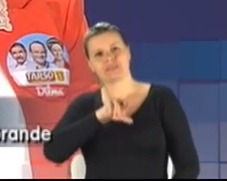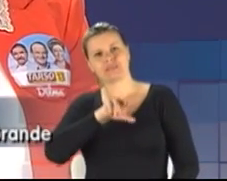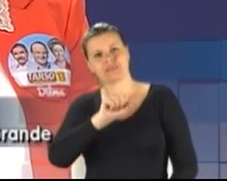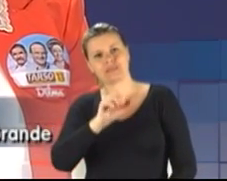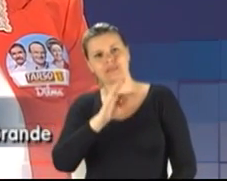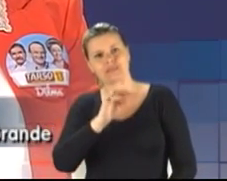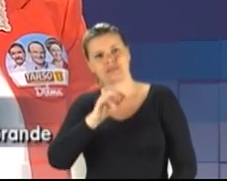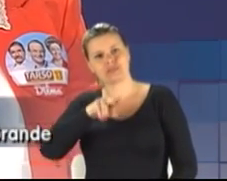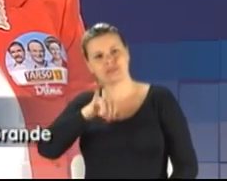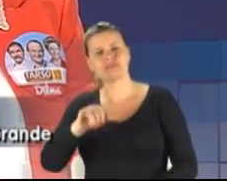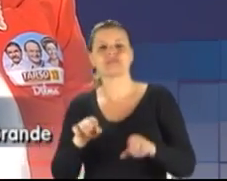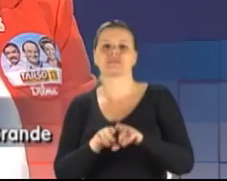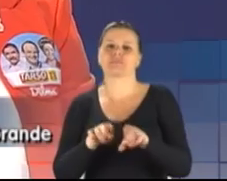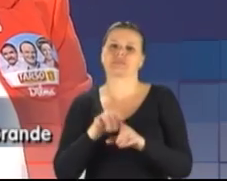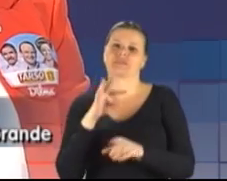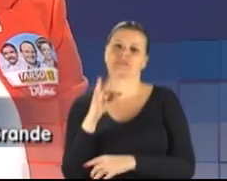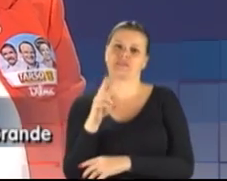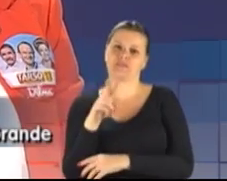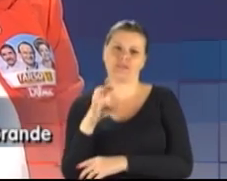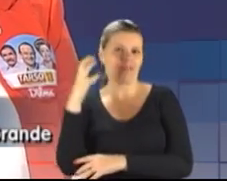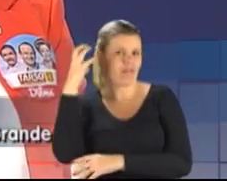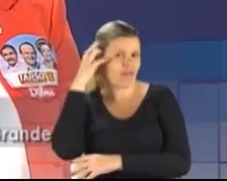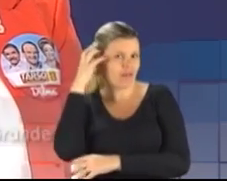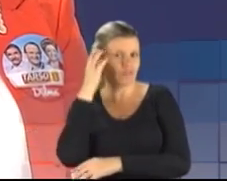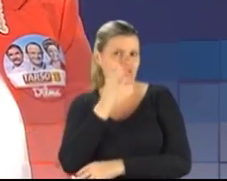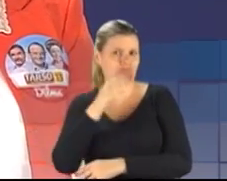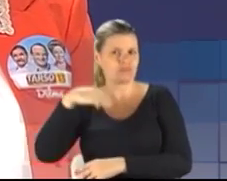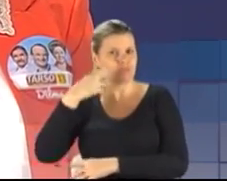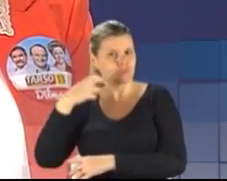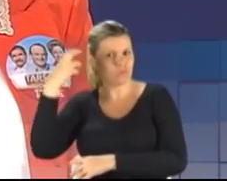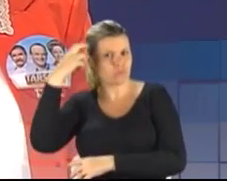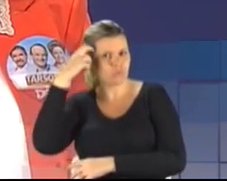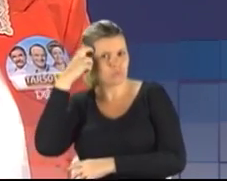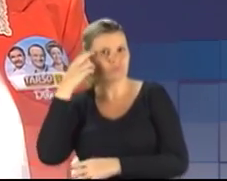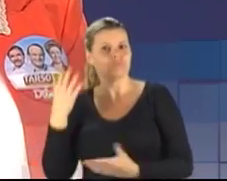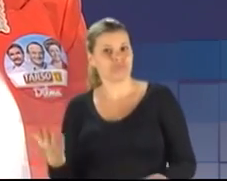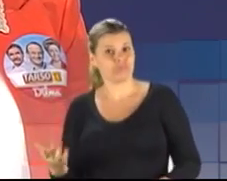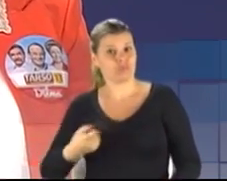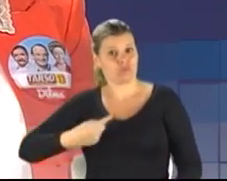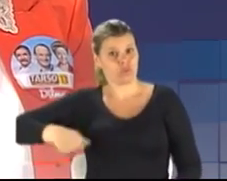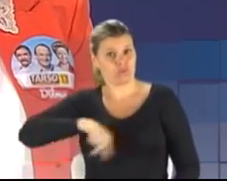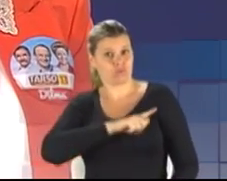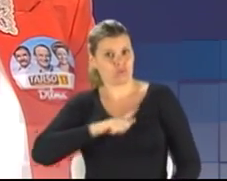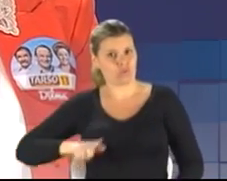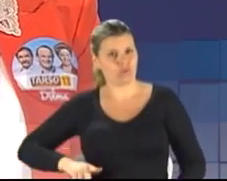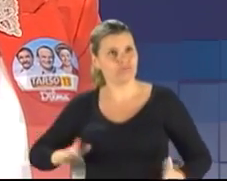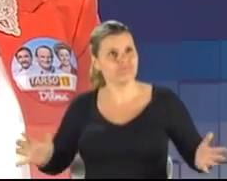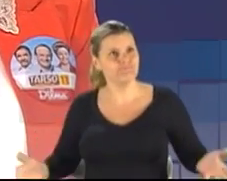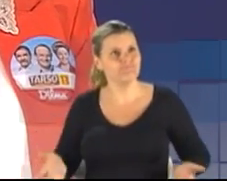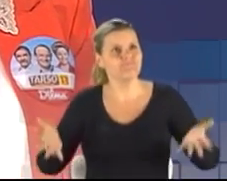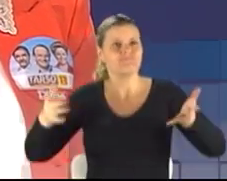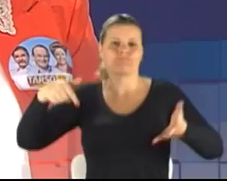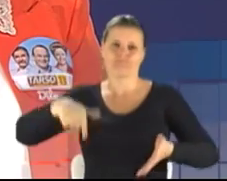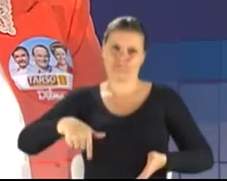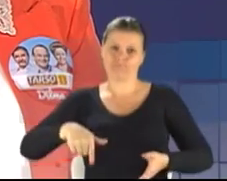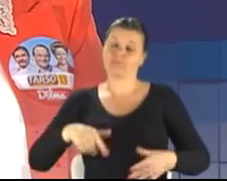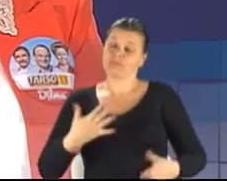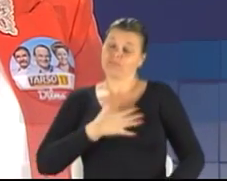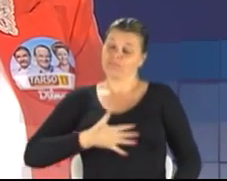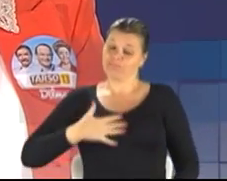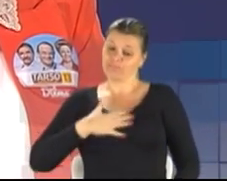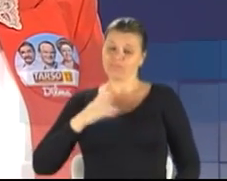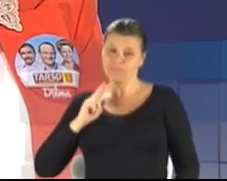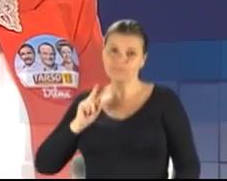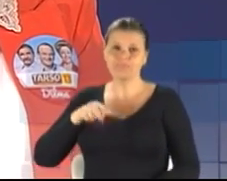Rádio FM Cultura, espaço que, aliás, no nosso governo reestruturamos. É um grande prazer, portanto, estar aqui. Quero